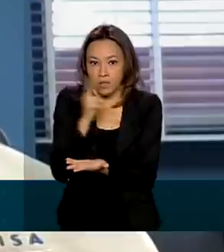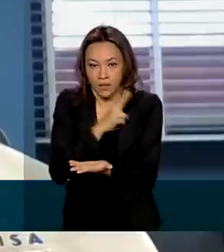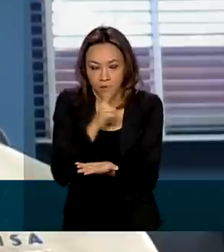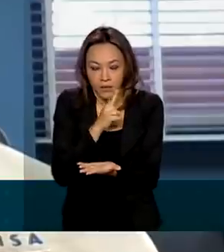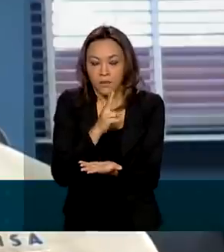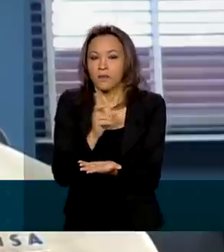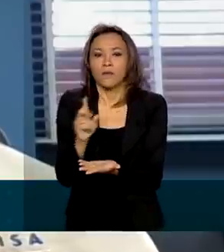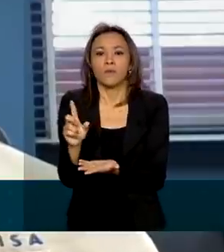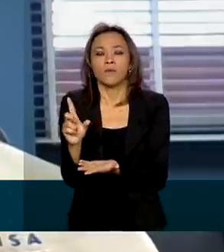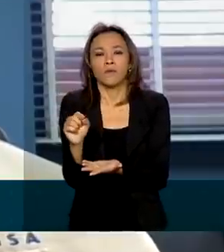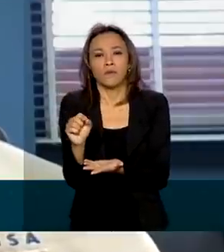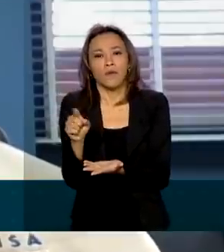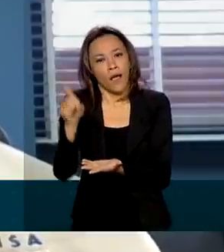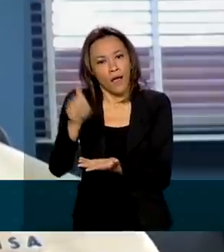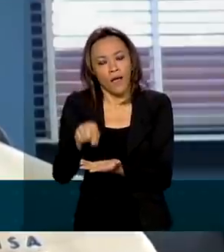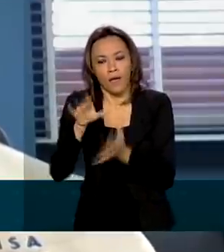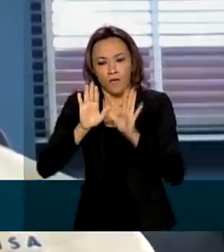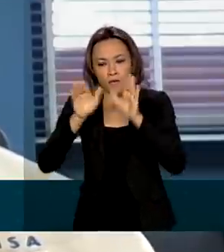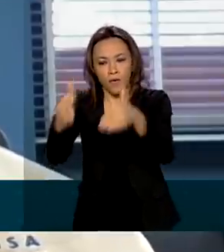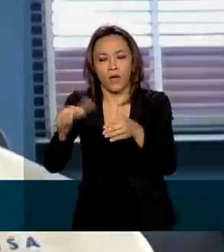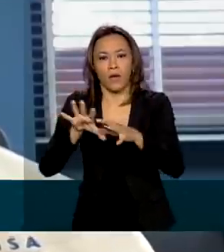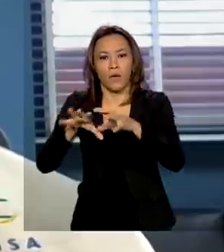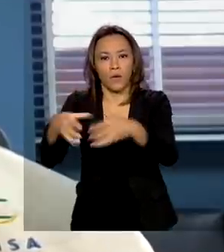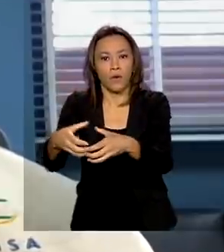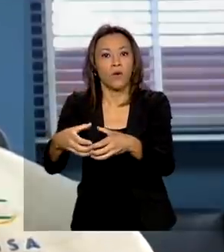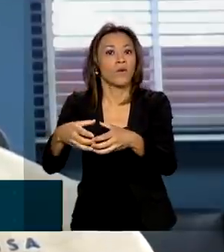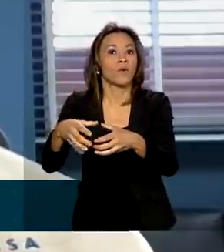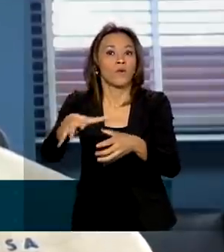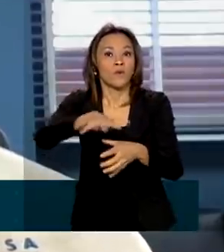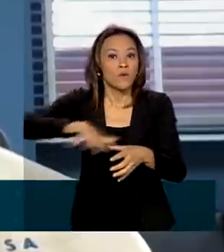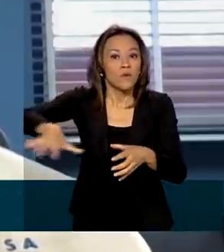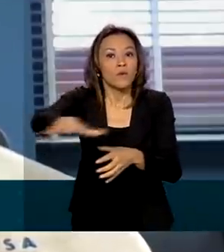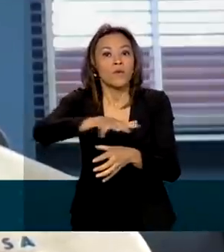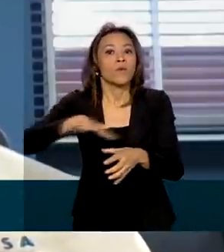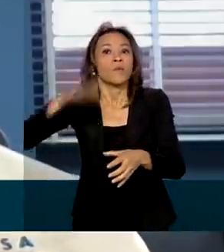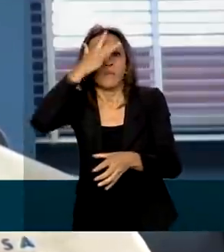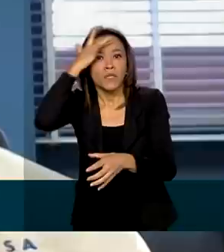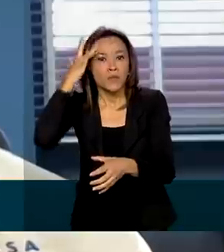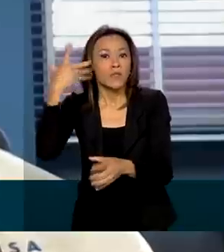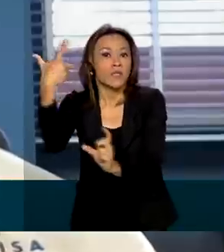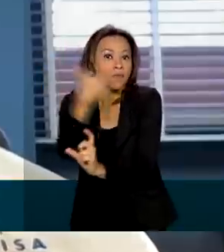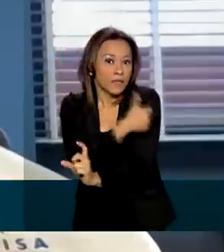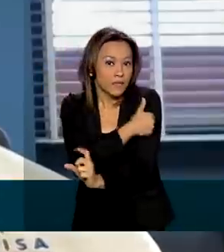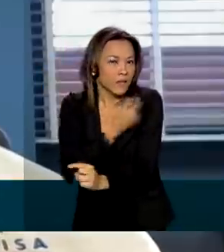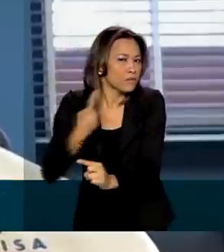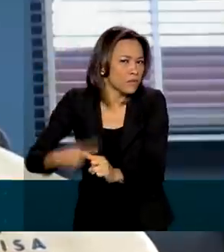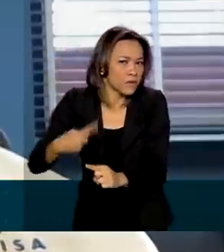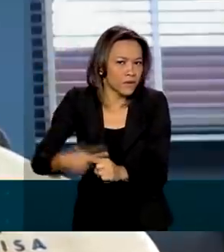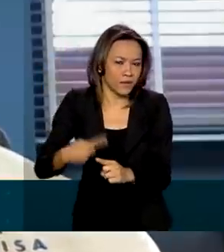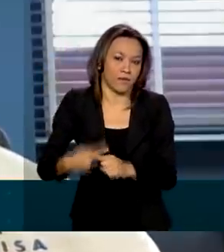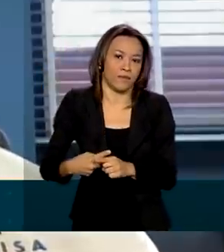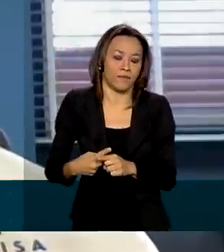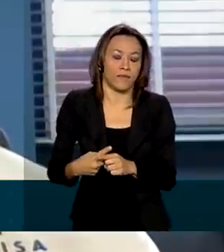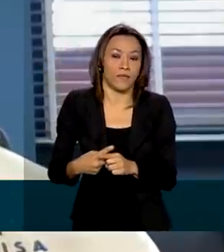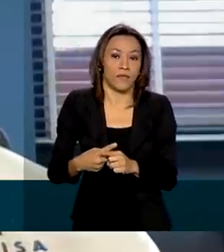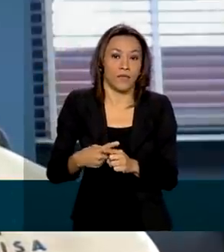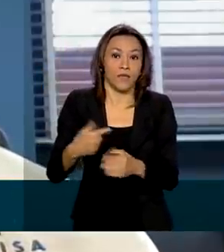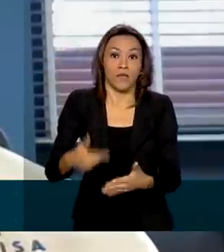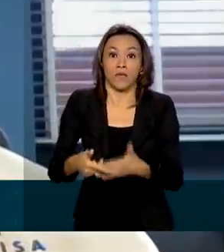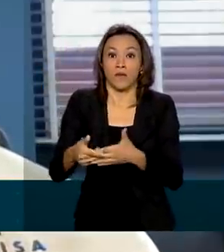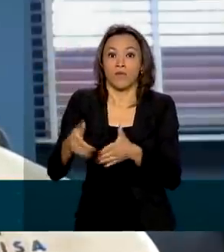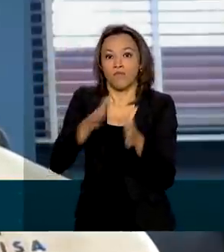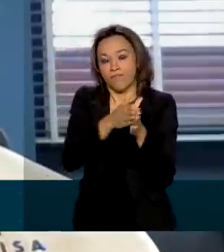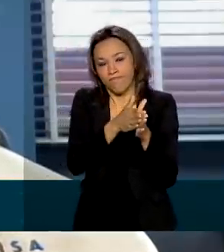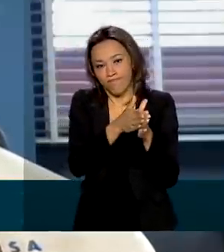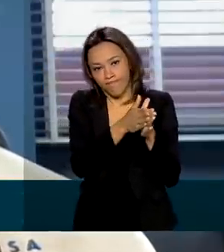a uma população restrita de pessoas a serem vacinadas. Por quê? Porque os estudos